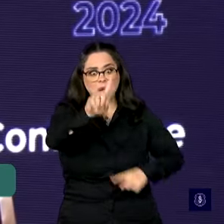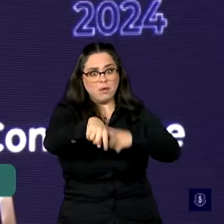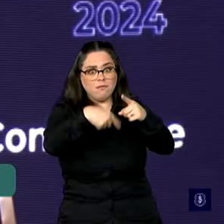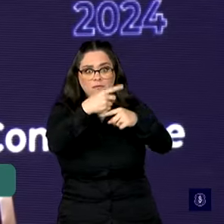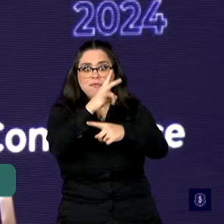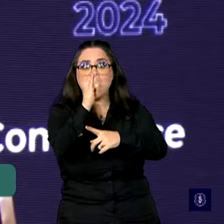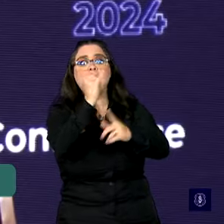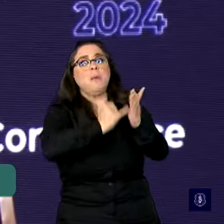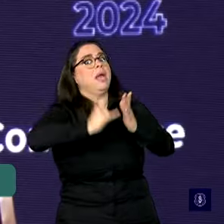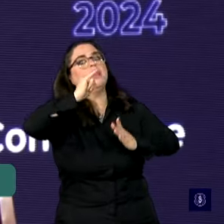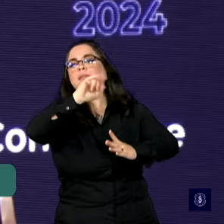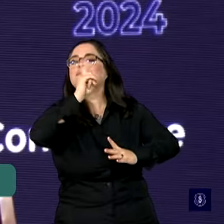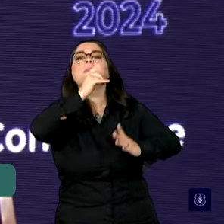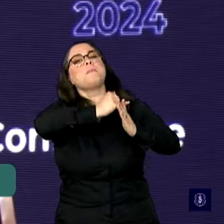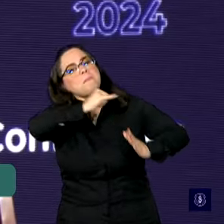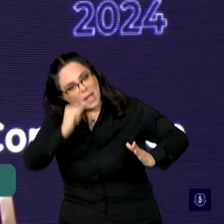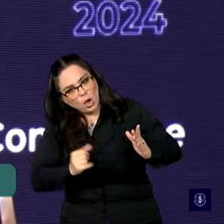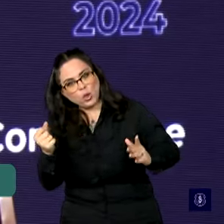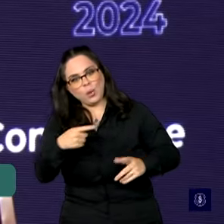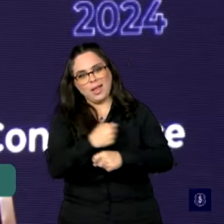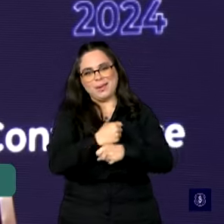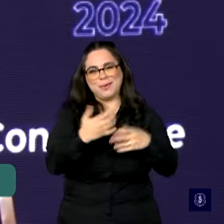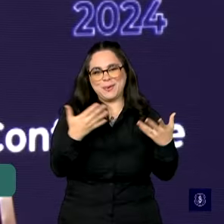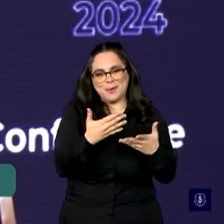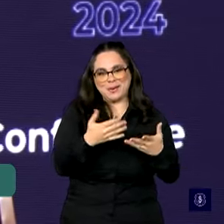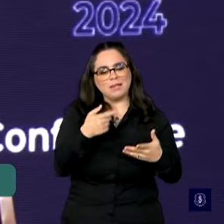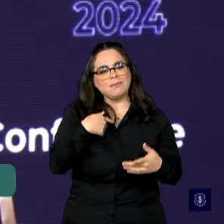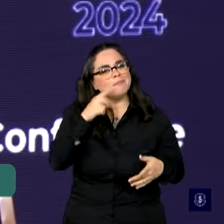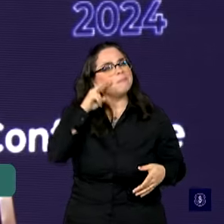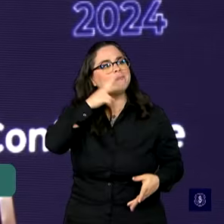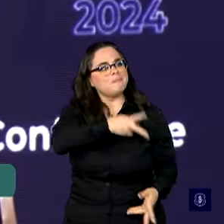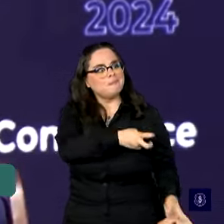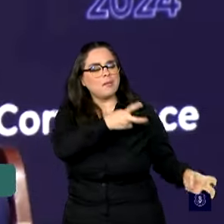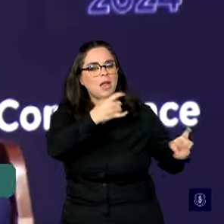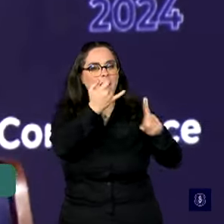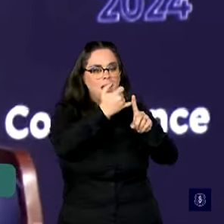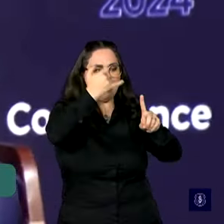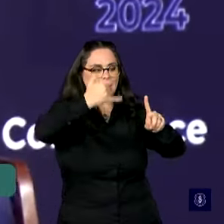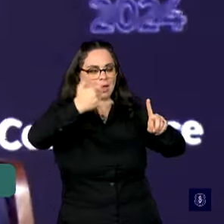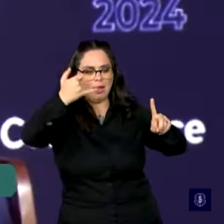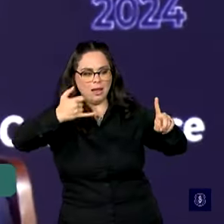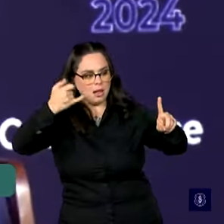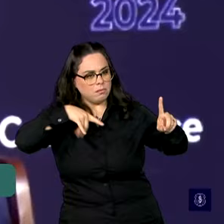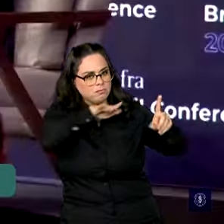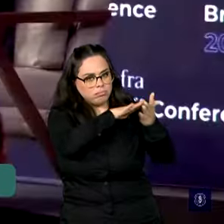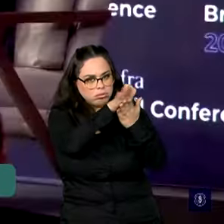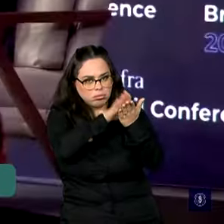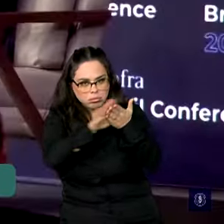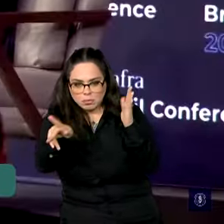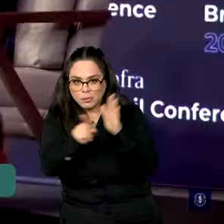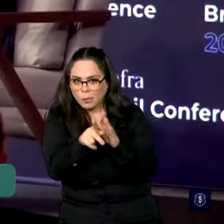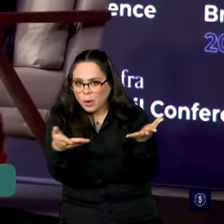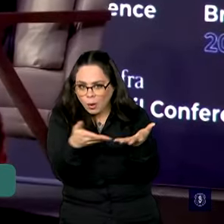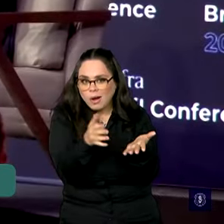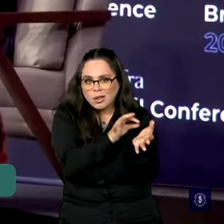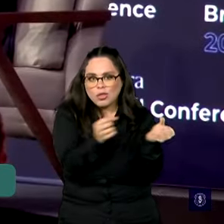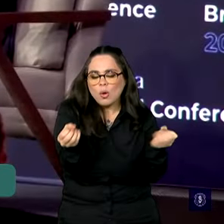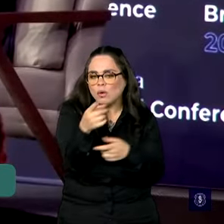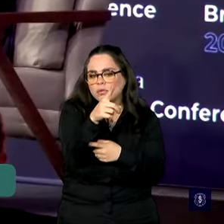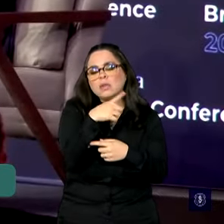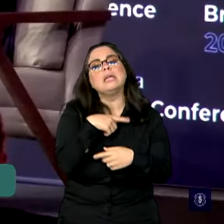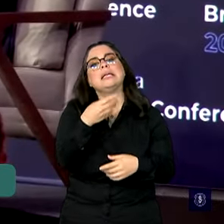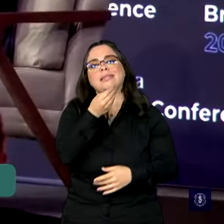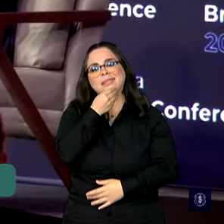que vem não vai ser mais baixa do que a desse ano. A julgar, inclusive, pelos indicadores que estão sendo divulgados agora. Obviamente que